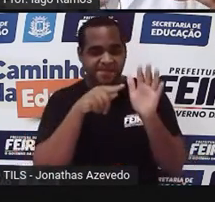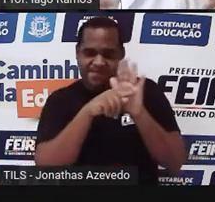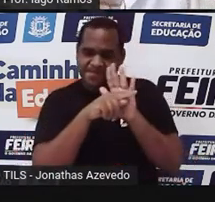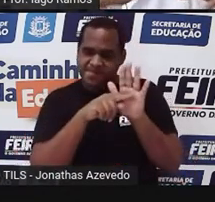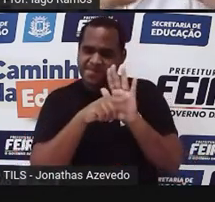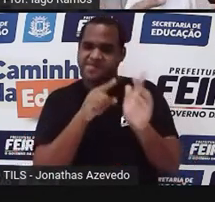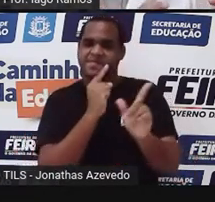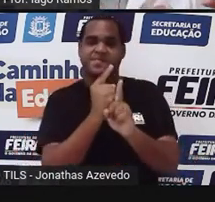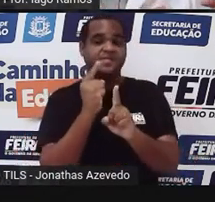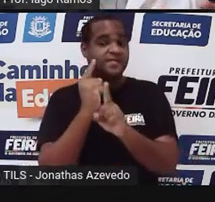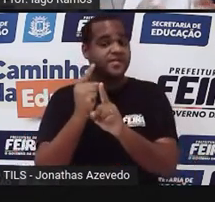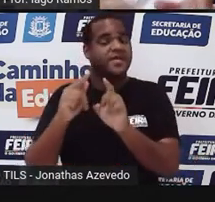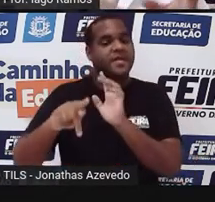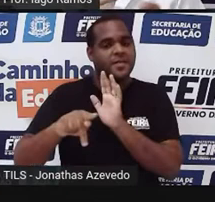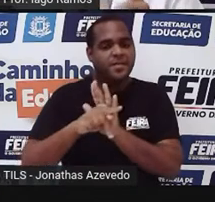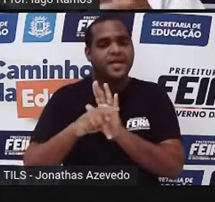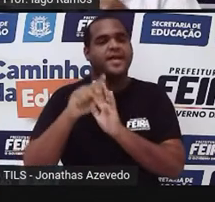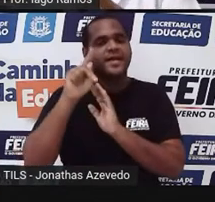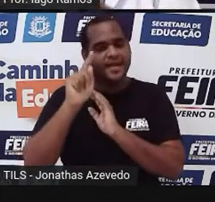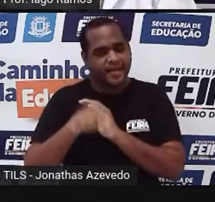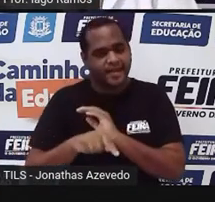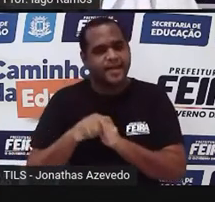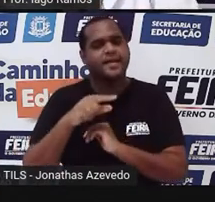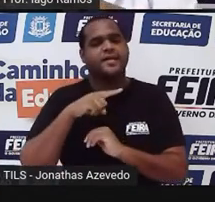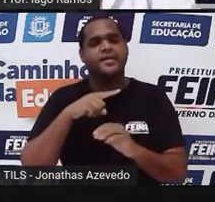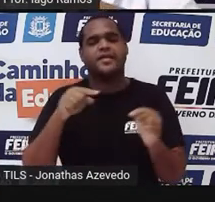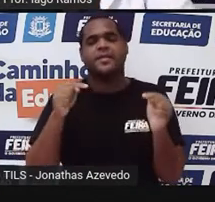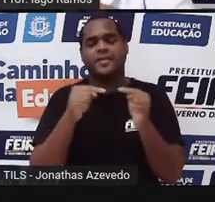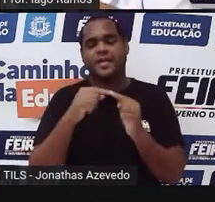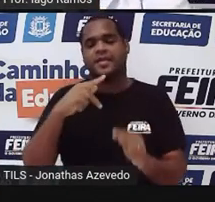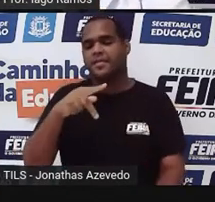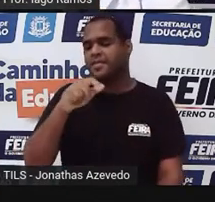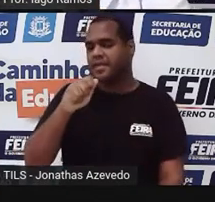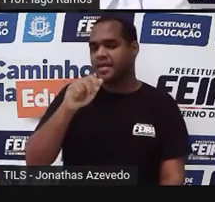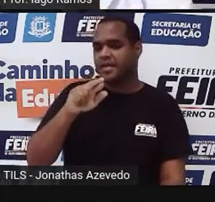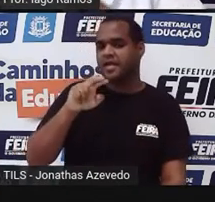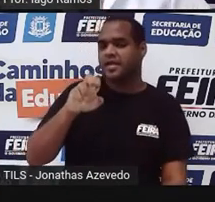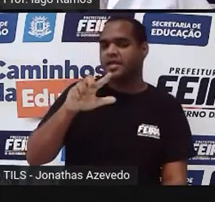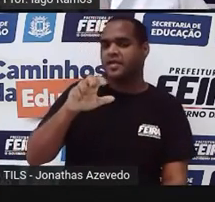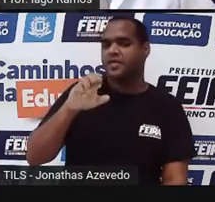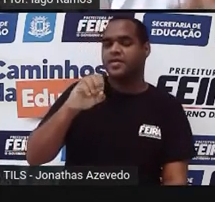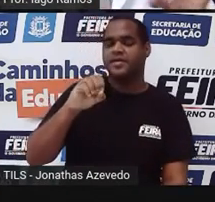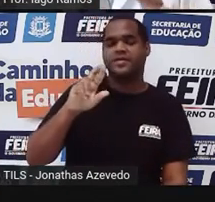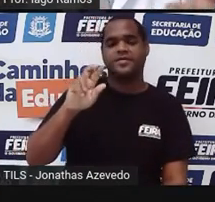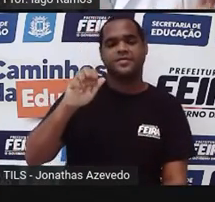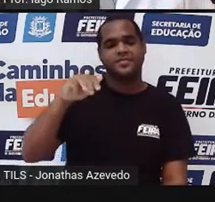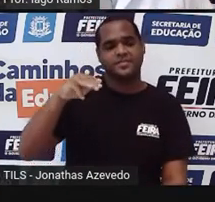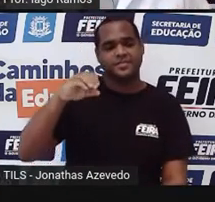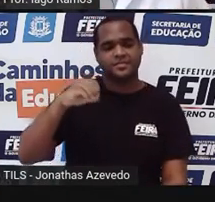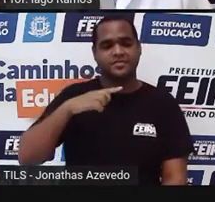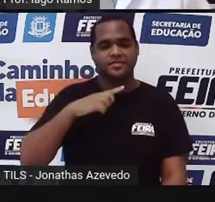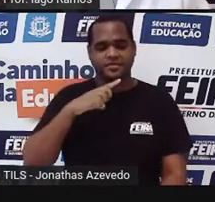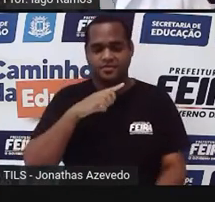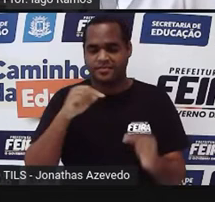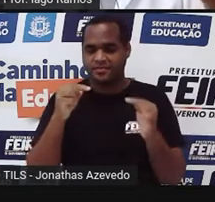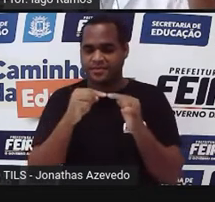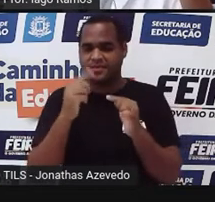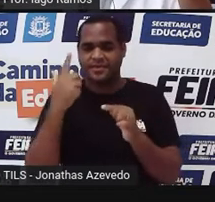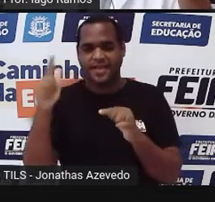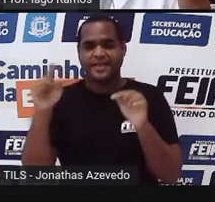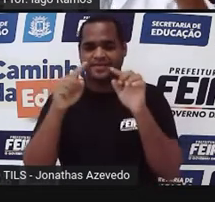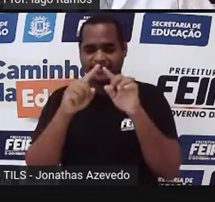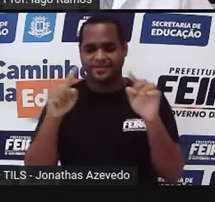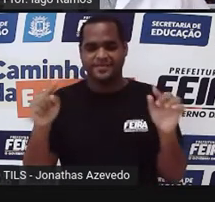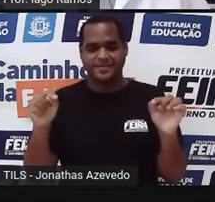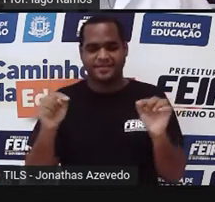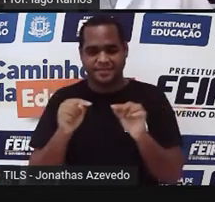o próprio retângulo é um paralelogramo, né? É, ambos são quadriláteros,